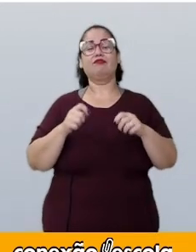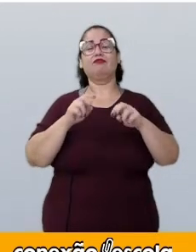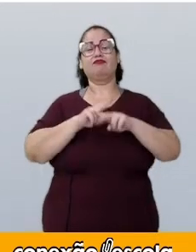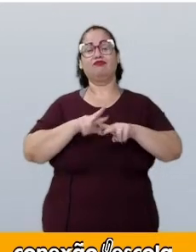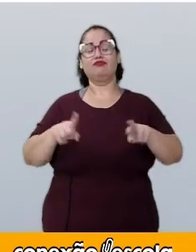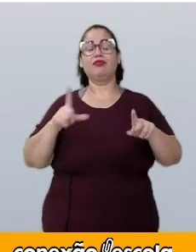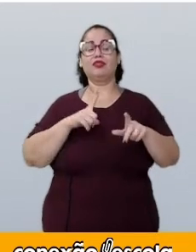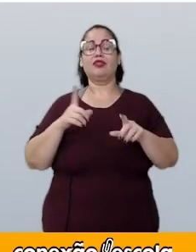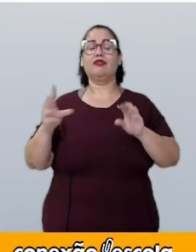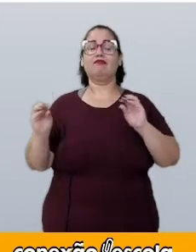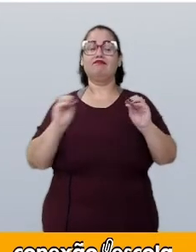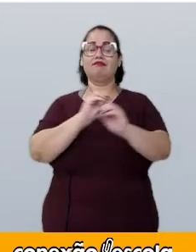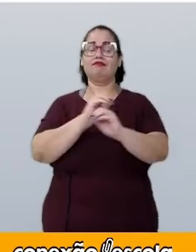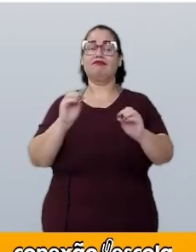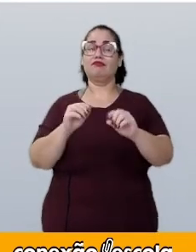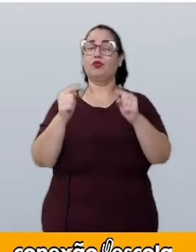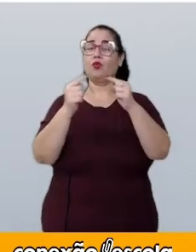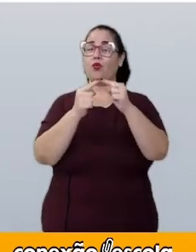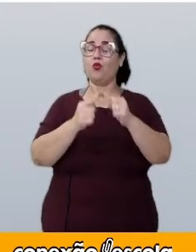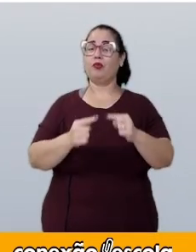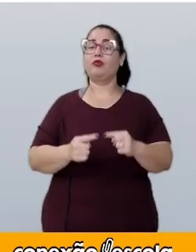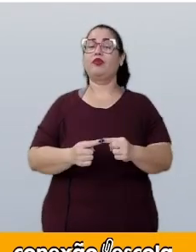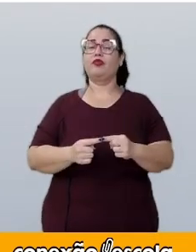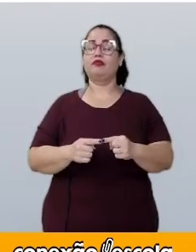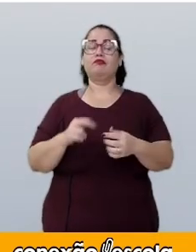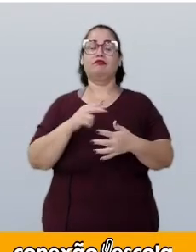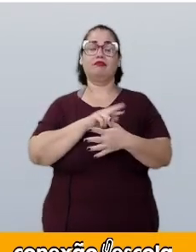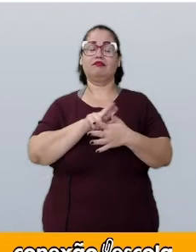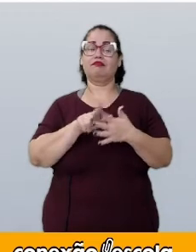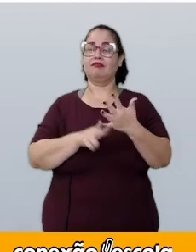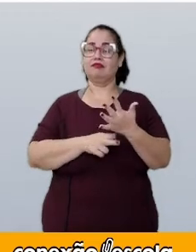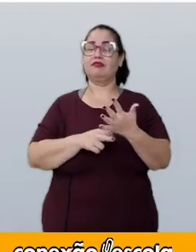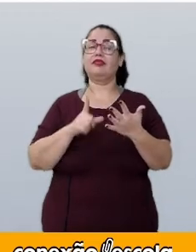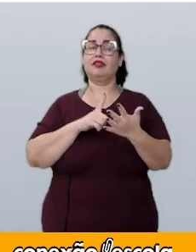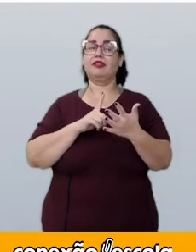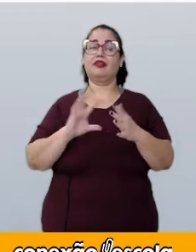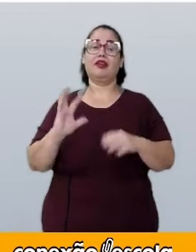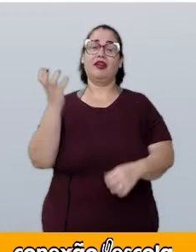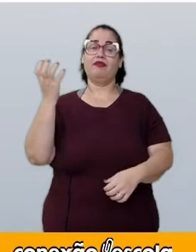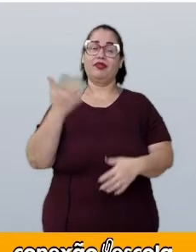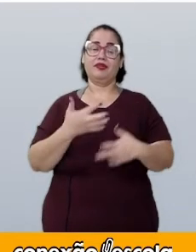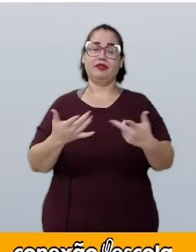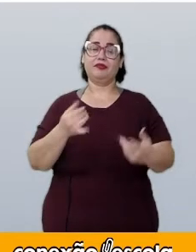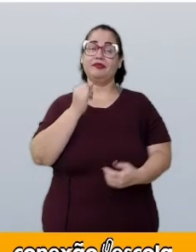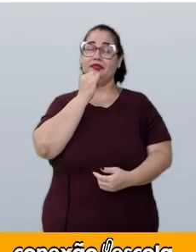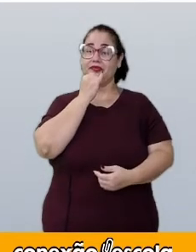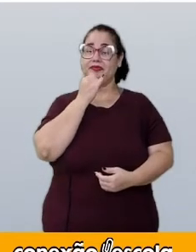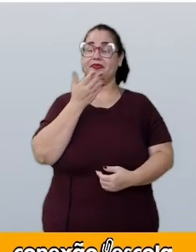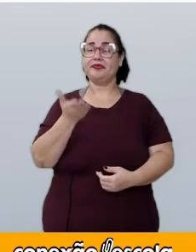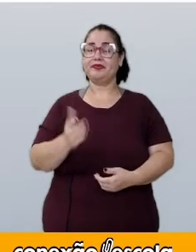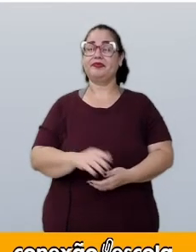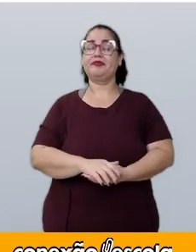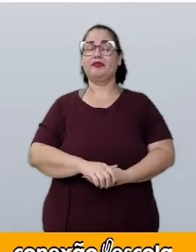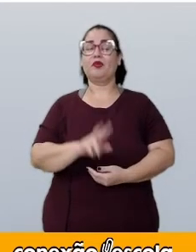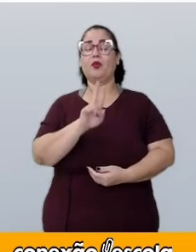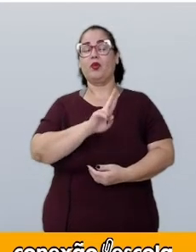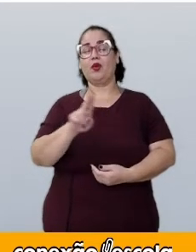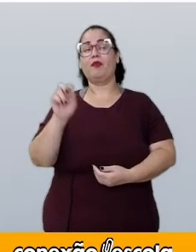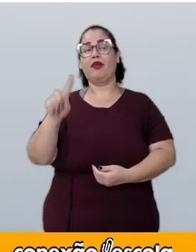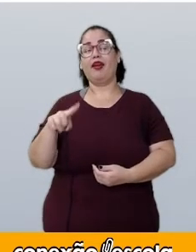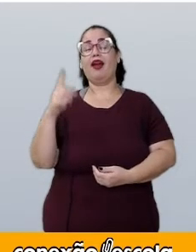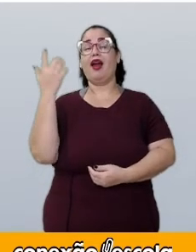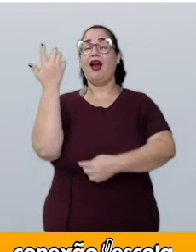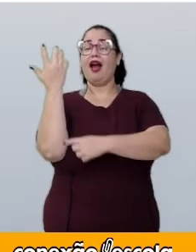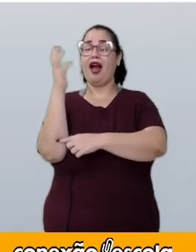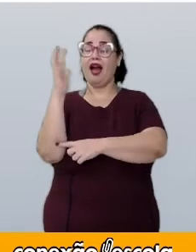permutar e combinar determinados eventos. É por isso, o nome de